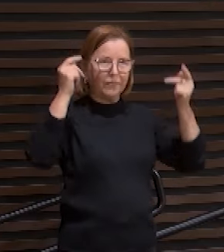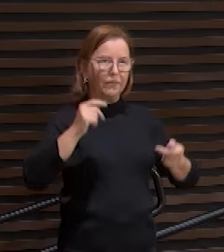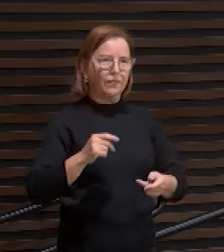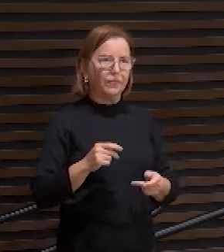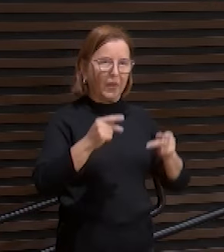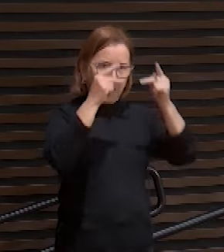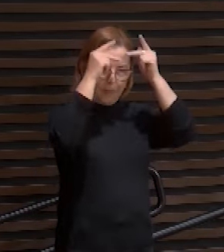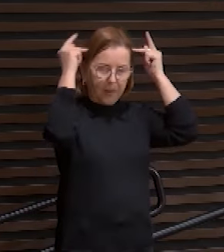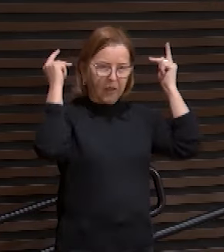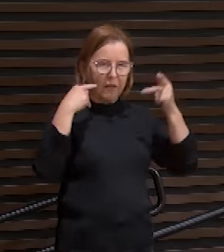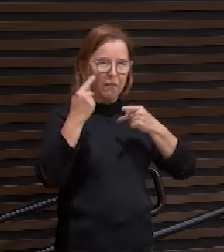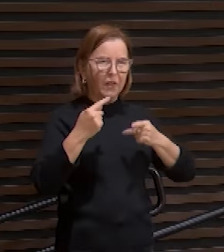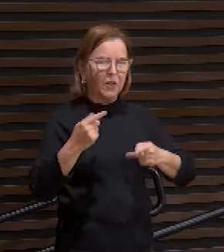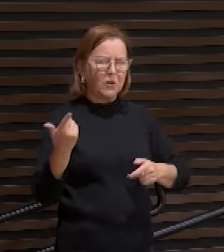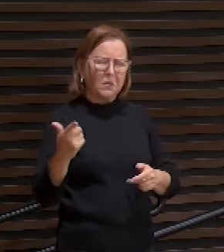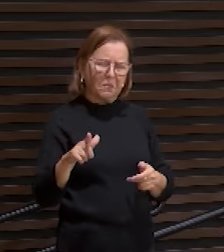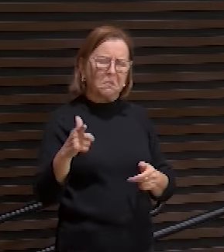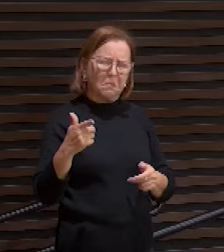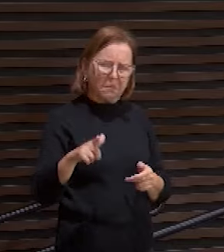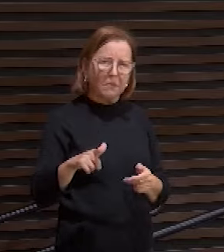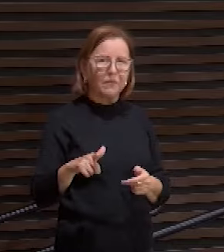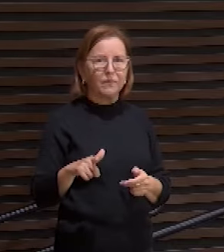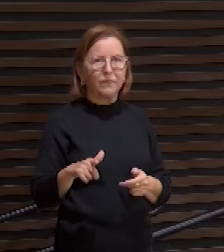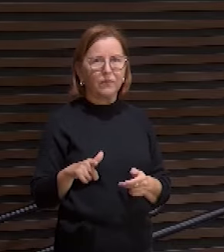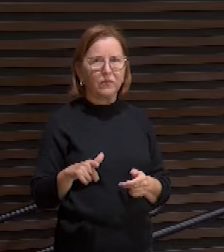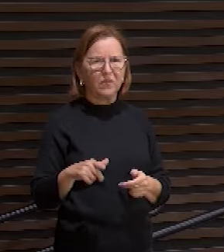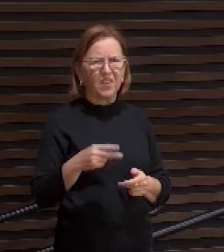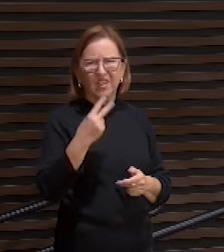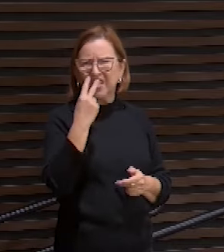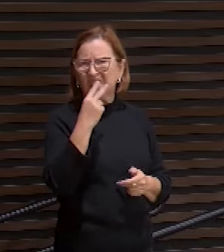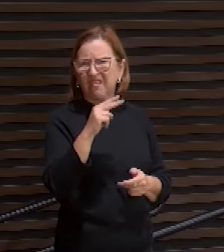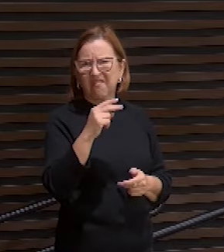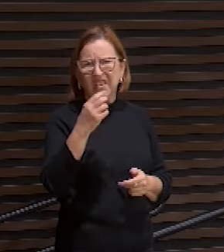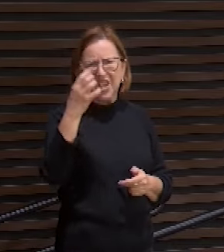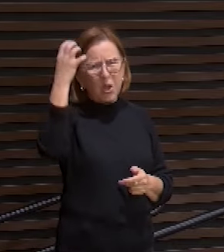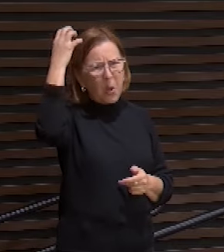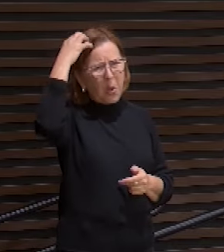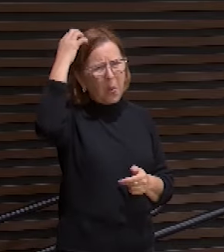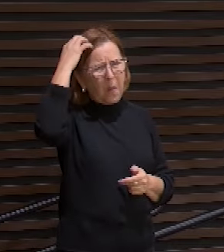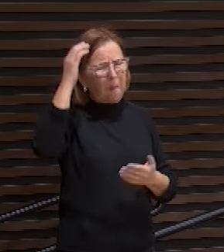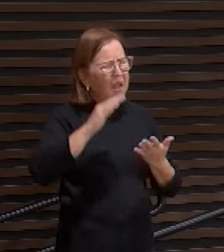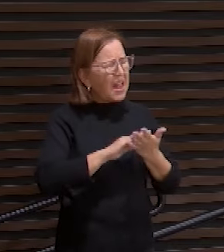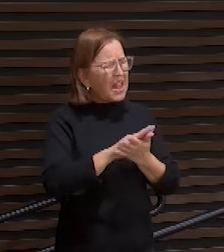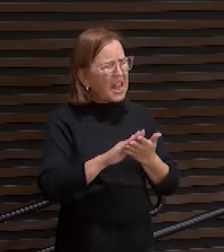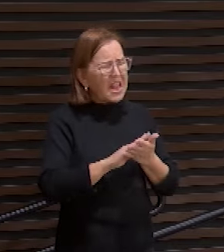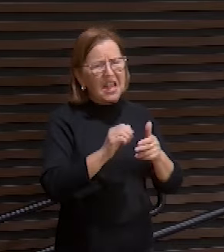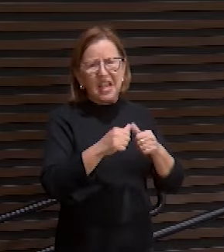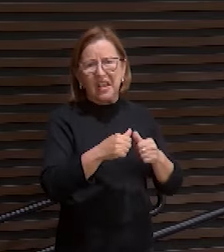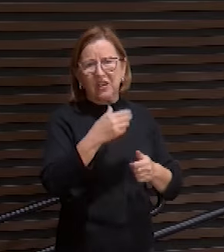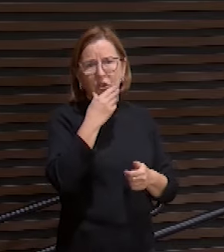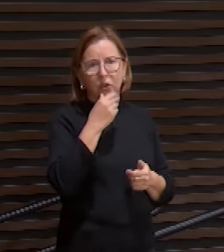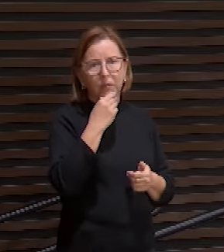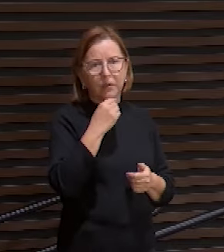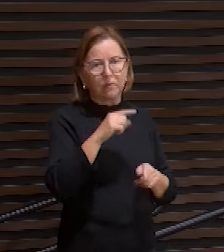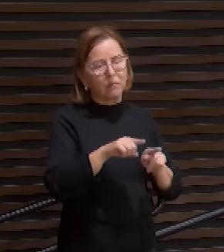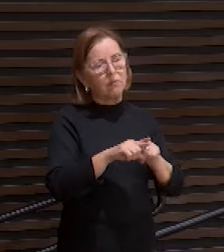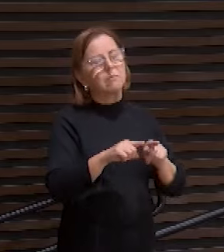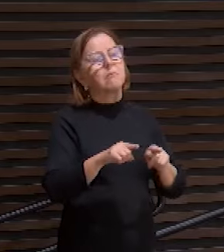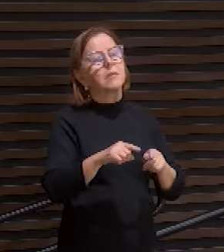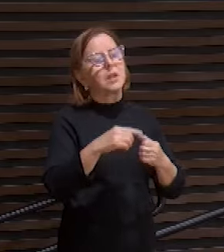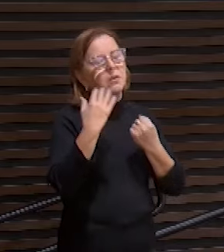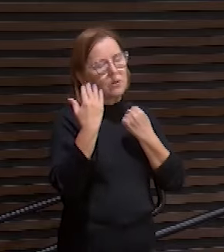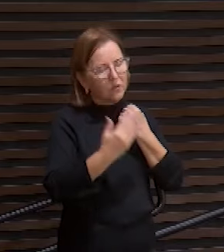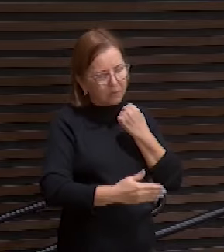pilatos falou repetidas vezes não vejo culpa nenhuma neste homem e o condenou mesmo assim